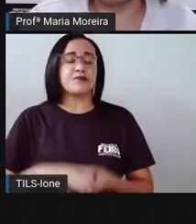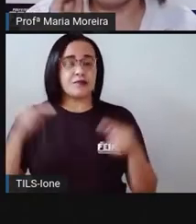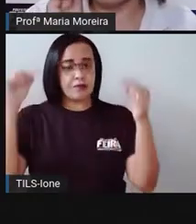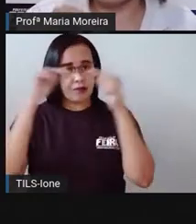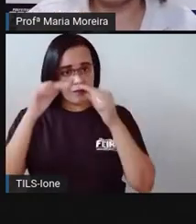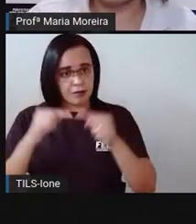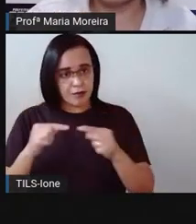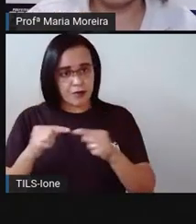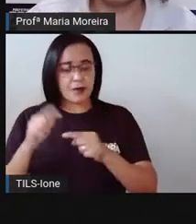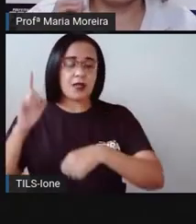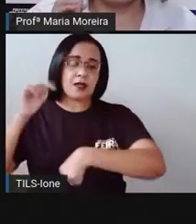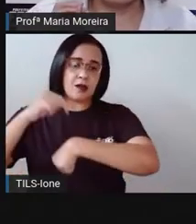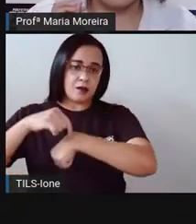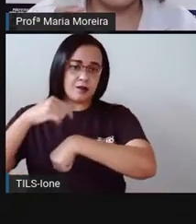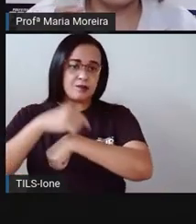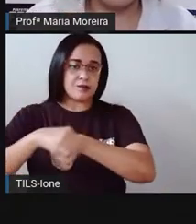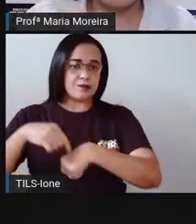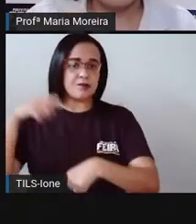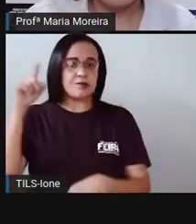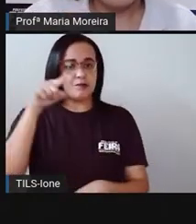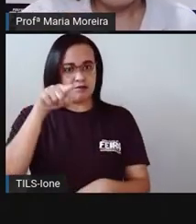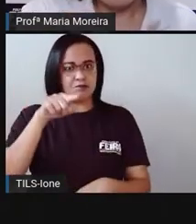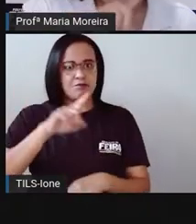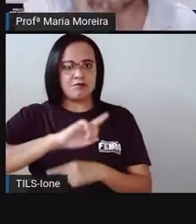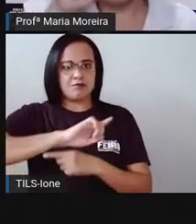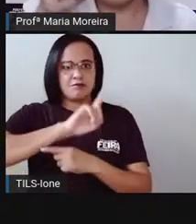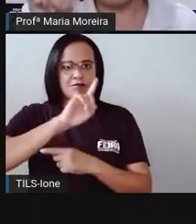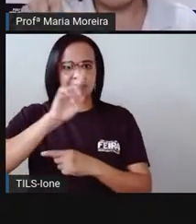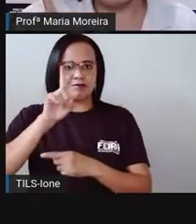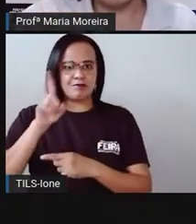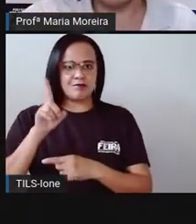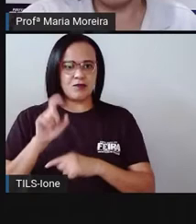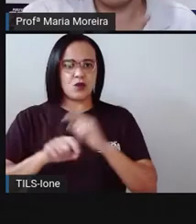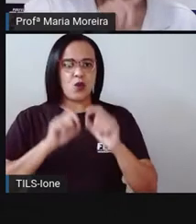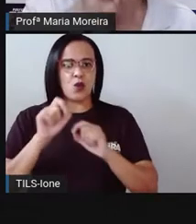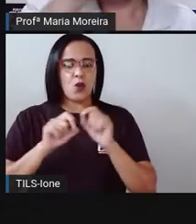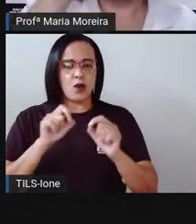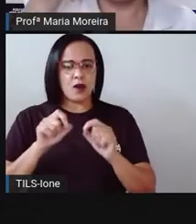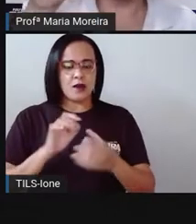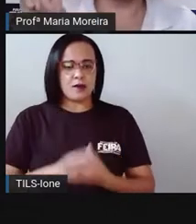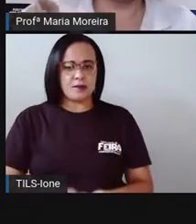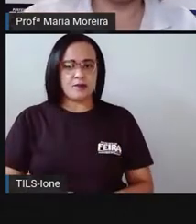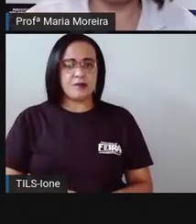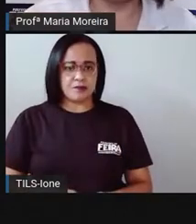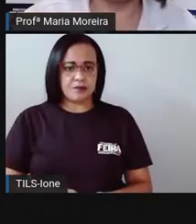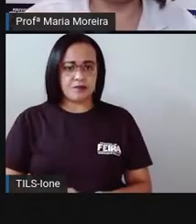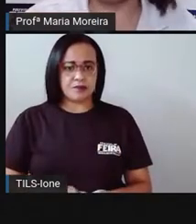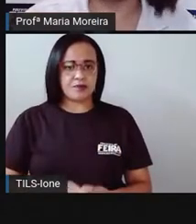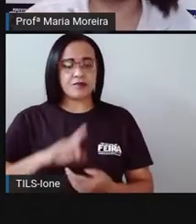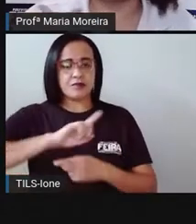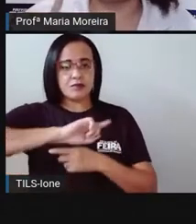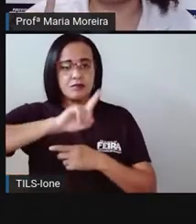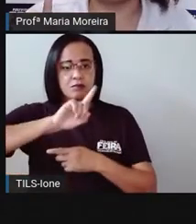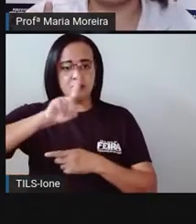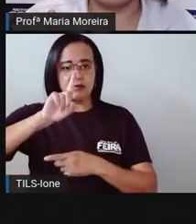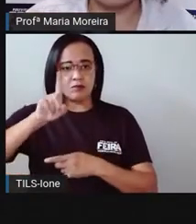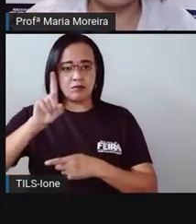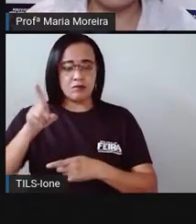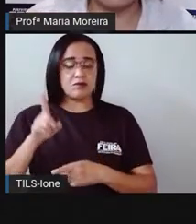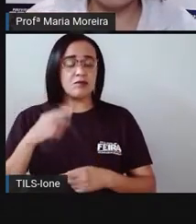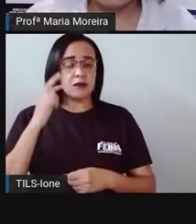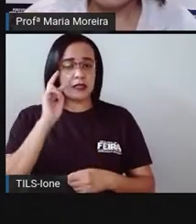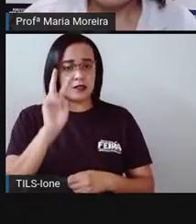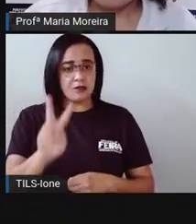Relógio. O que é que tem nessa imagem? Um relógio. E o relógio, ele tá o quê, ó? Passando, e à medida que ele tá